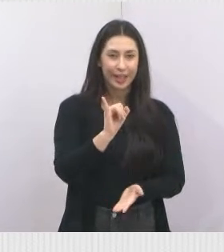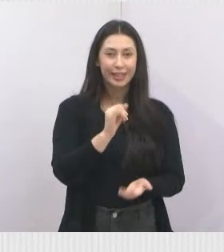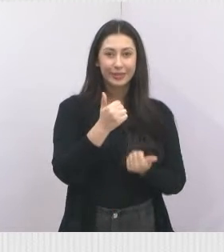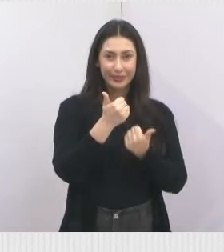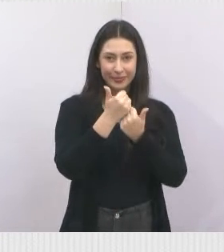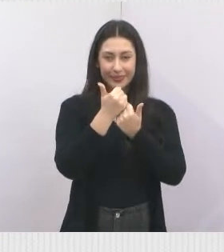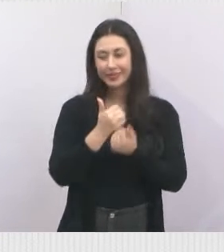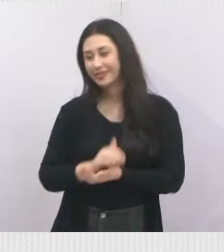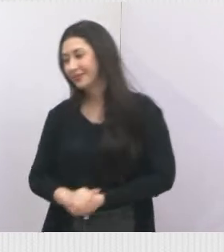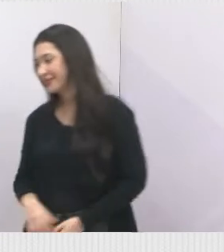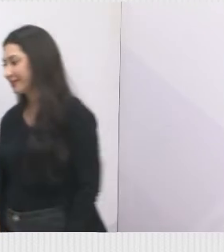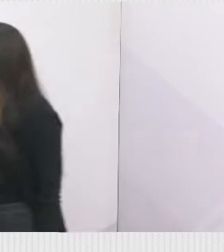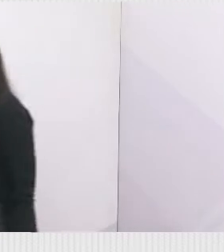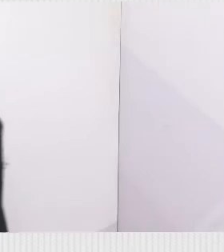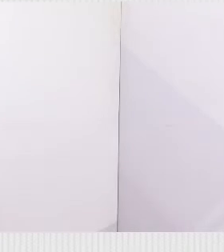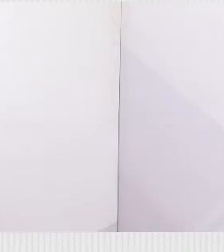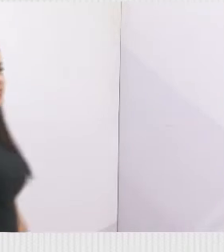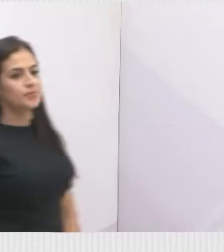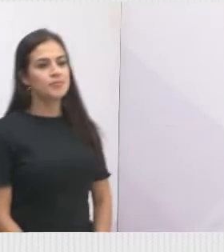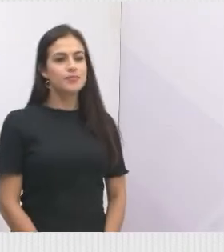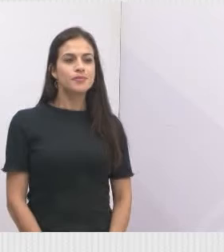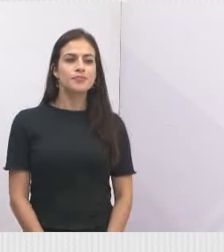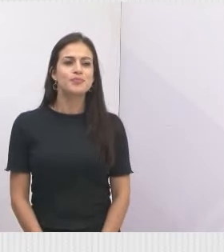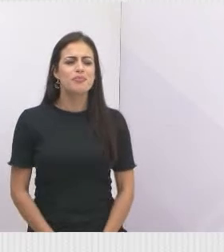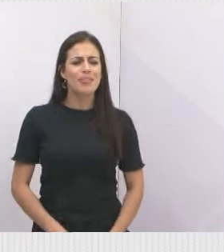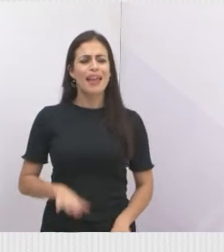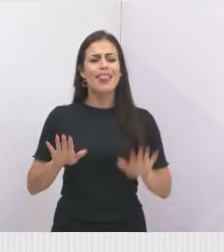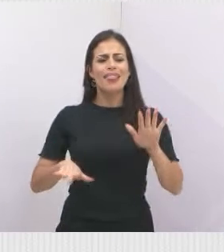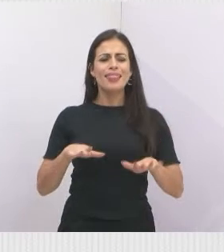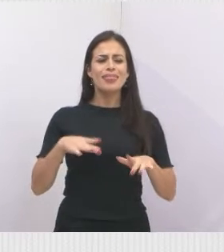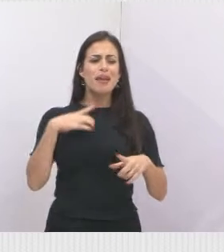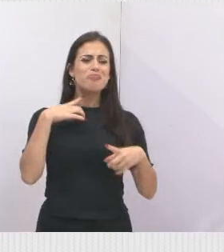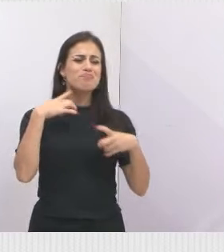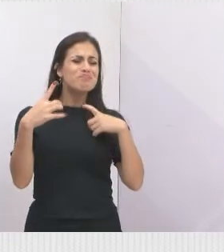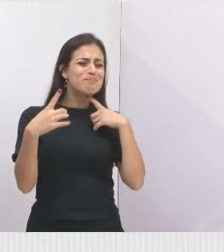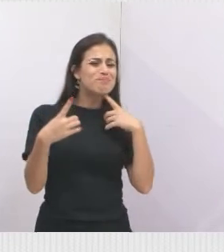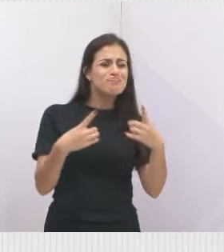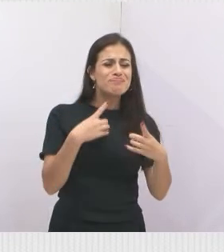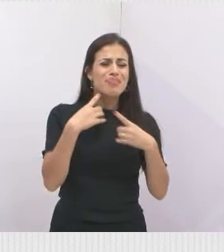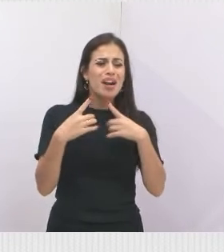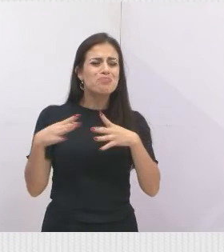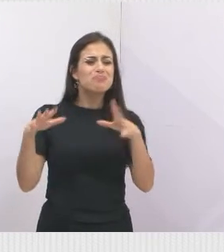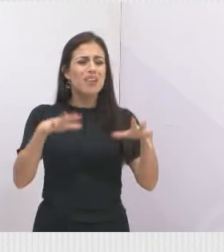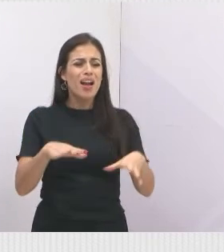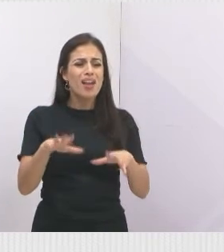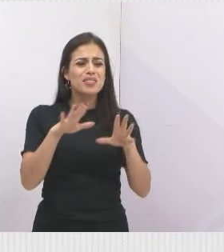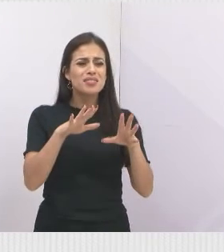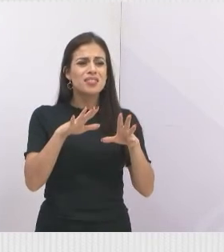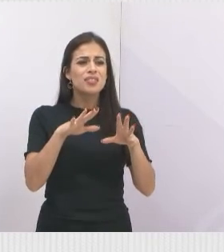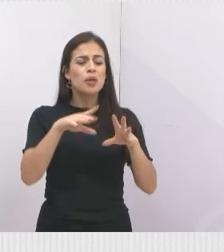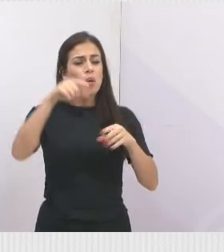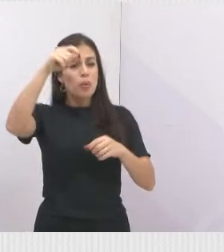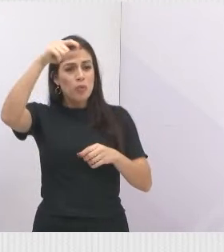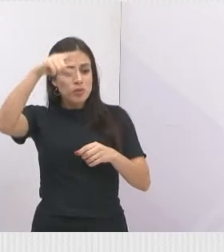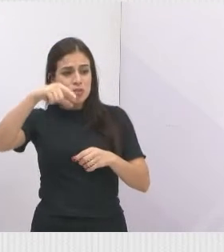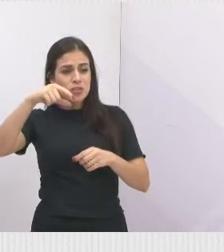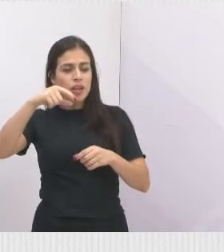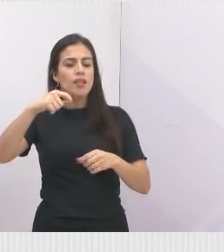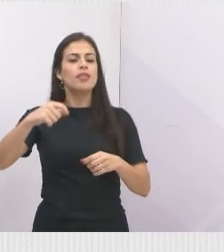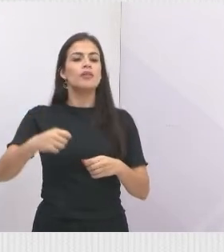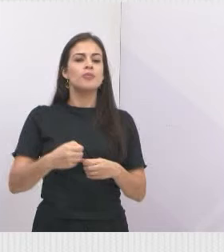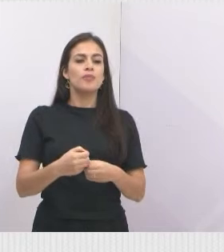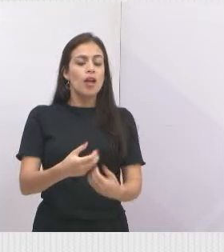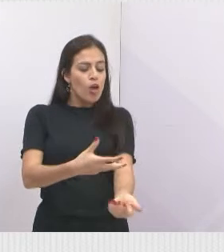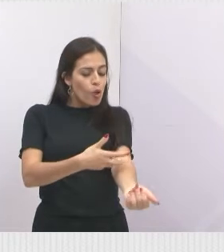ainda tem dúvida, mesmo com essa gotinha, mesmo com tudo. Então, gente resolveu colocar lá em cima, ó. Doa e sangue e doa e